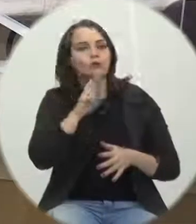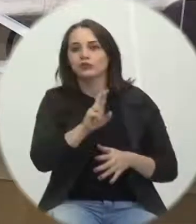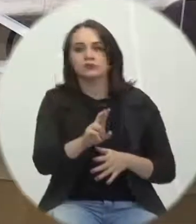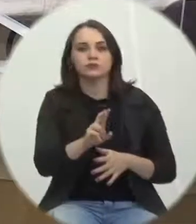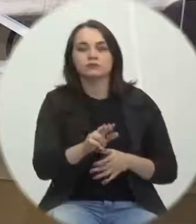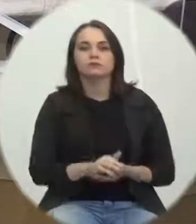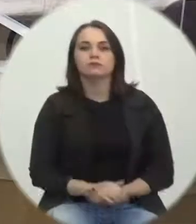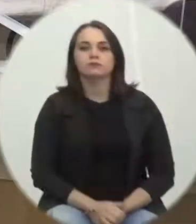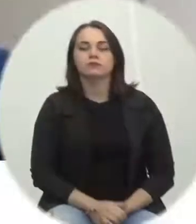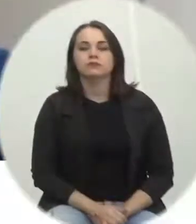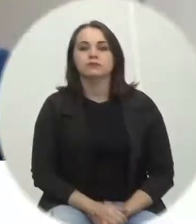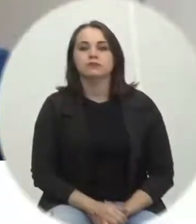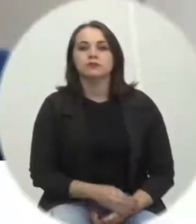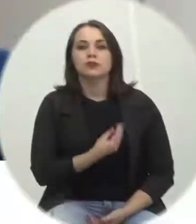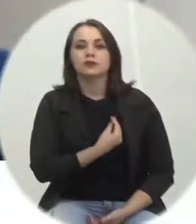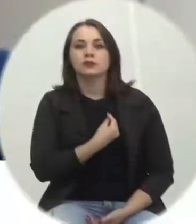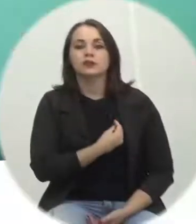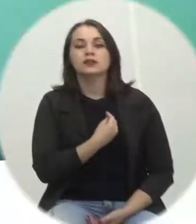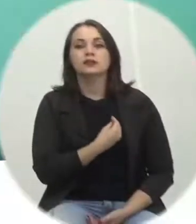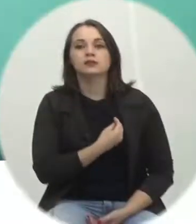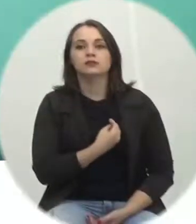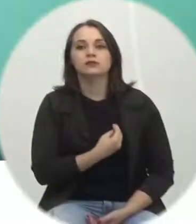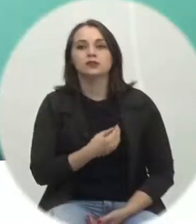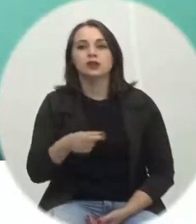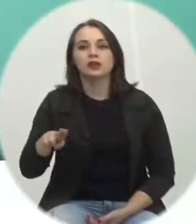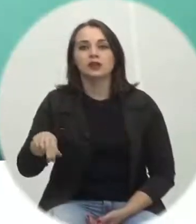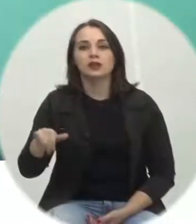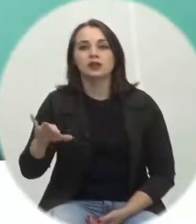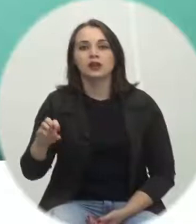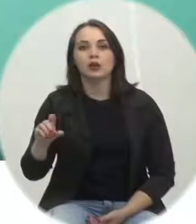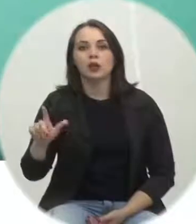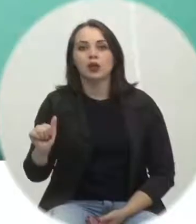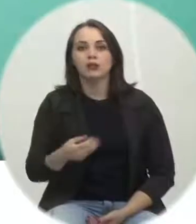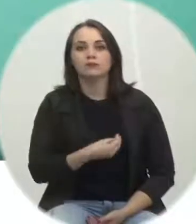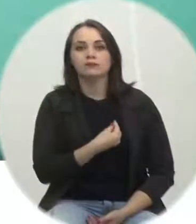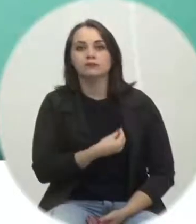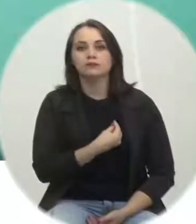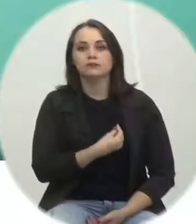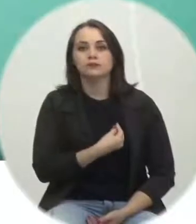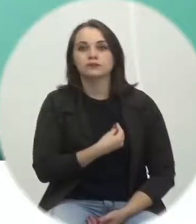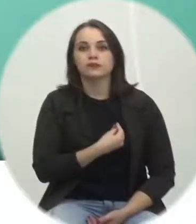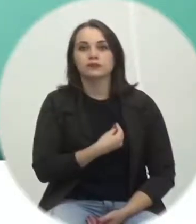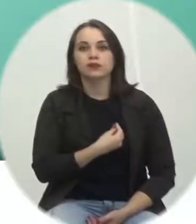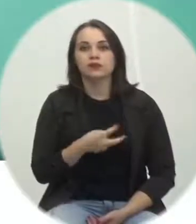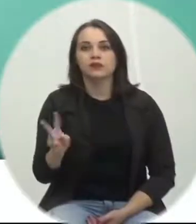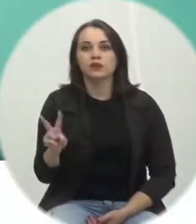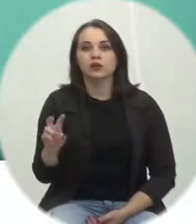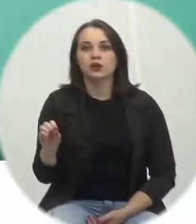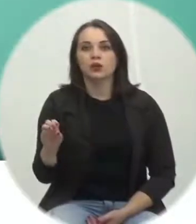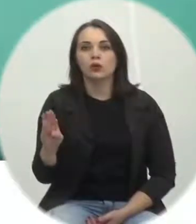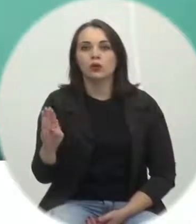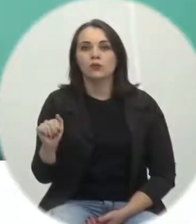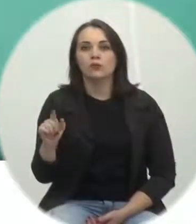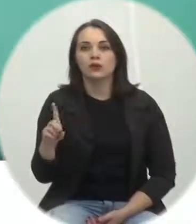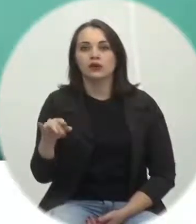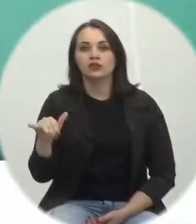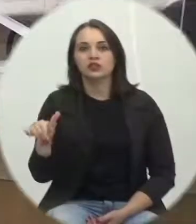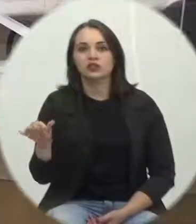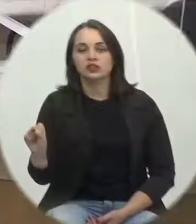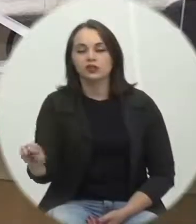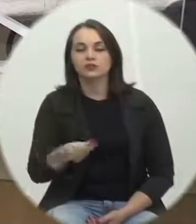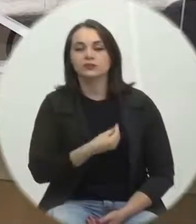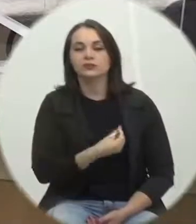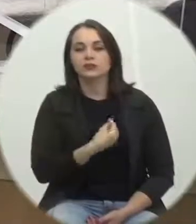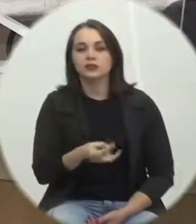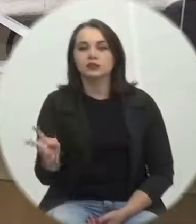E agora, presente? Opa, vereador Nicola Martins. Presente. Presente, vereador Abadias. Presente. Presente, vereadora Roseli.